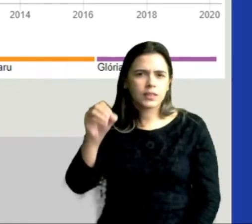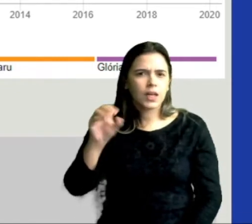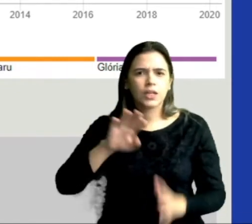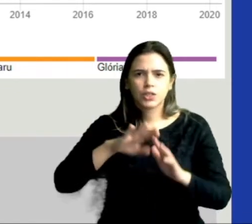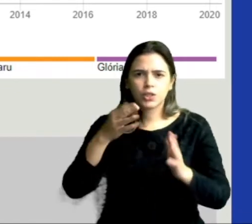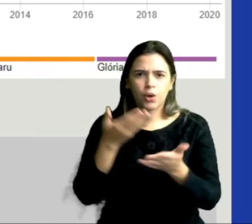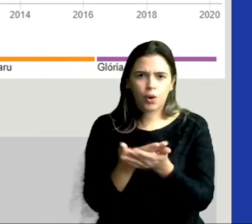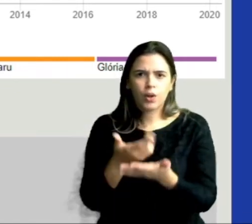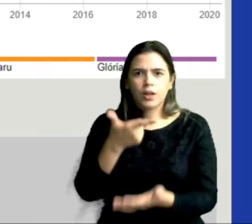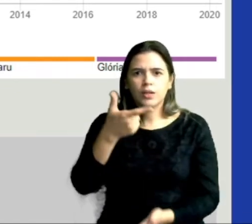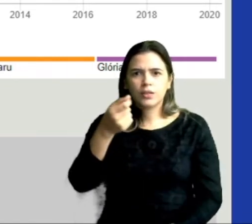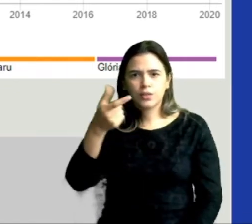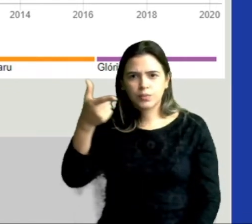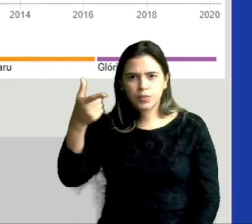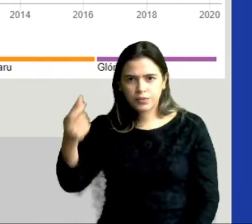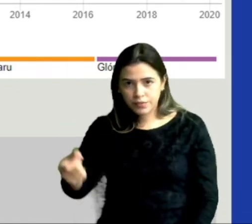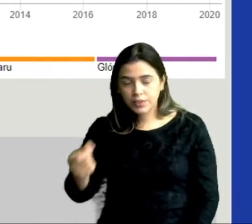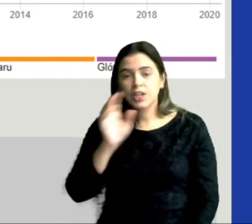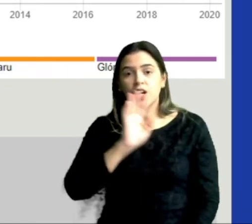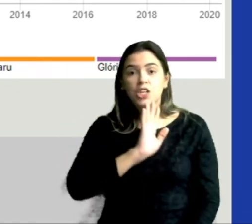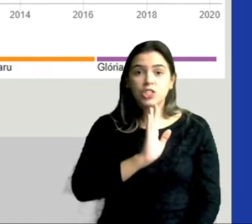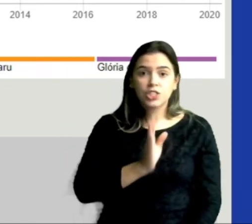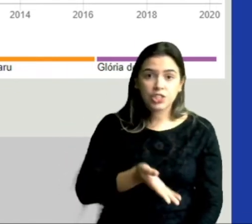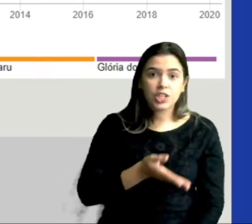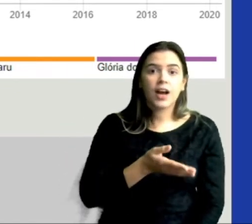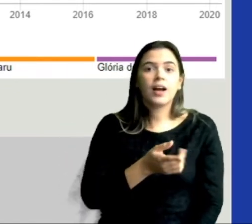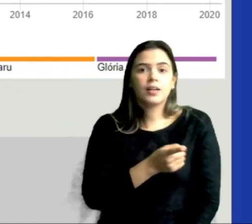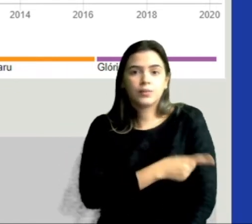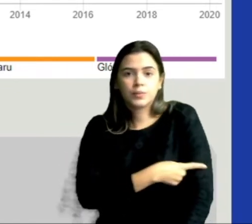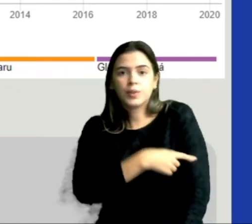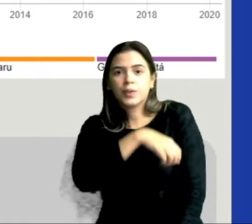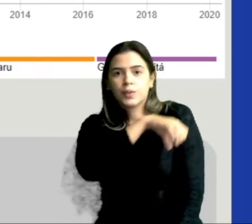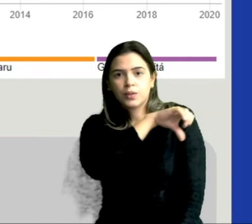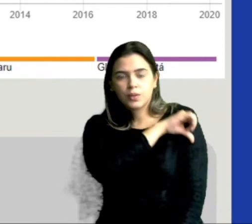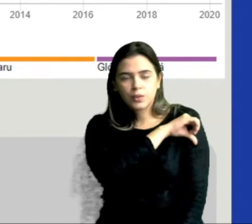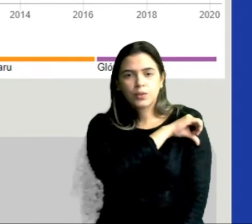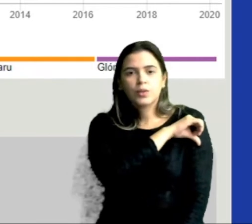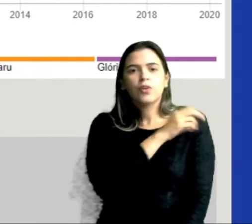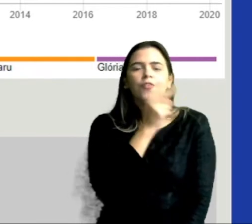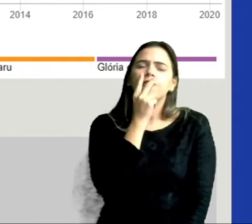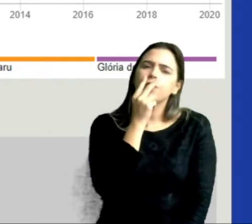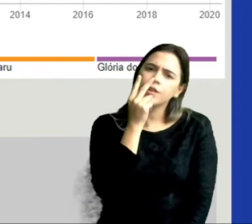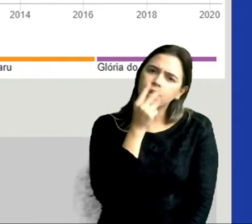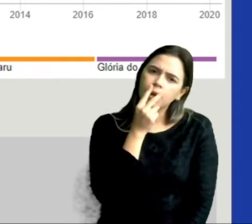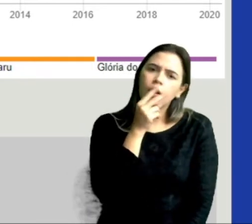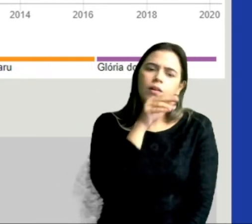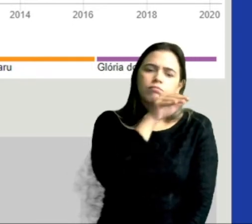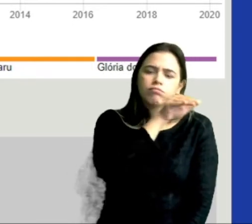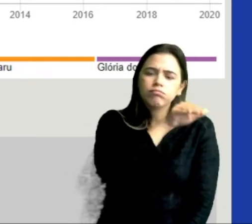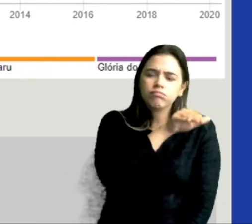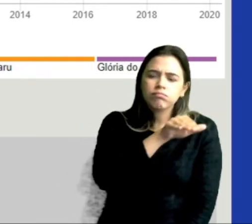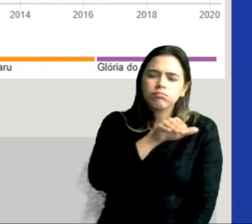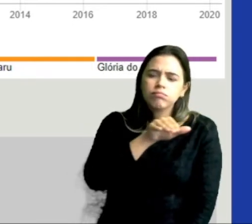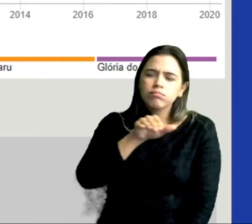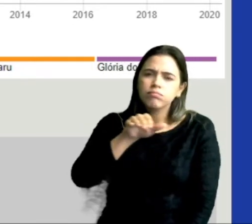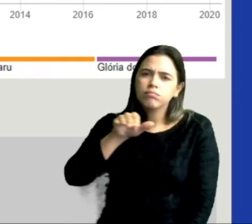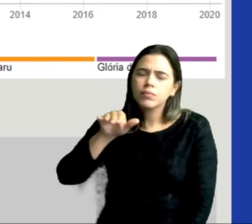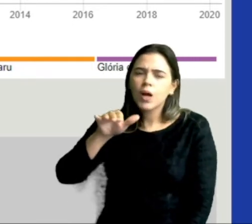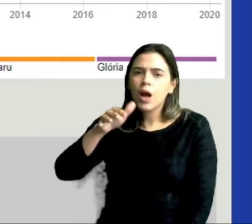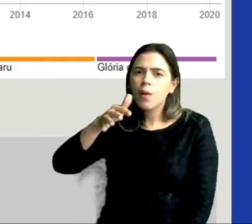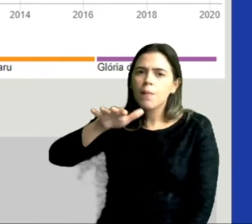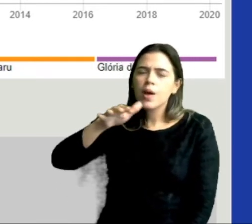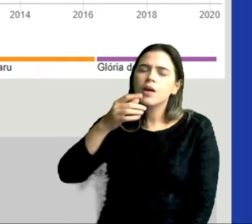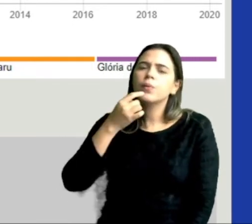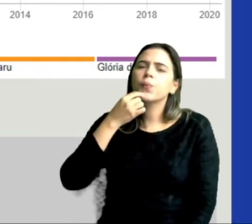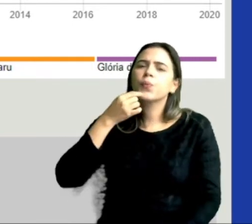2020. Já que o ensino fundamental de primeiro ao nono ano, Vitória se mantém aqui numa média